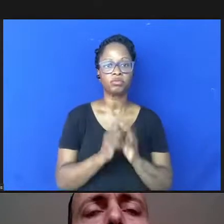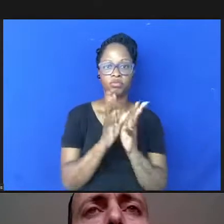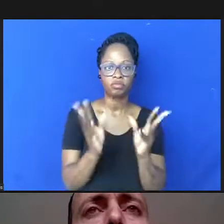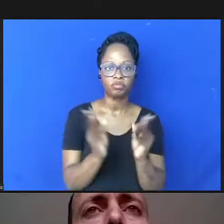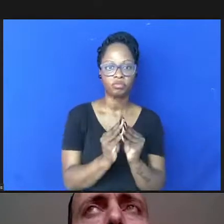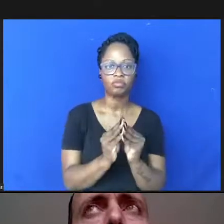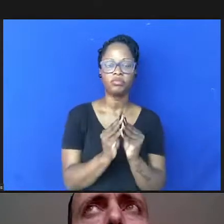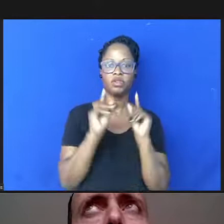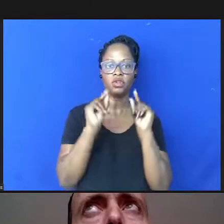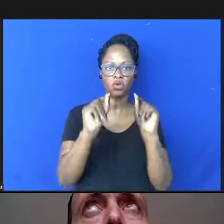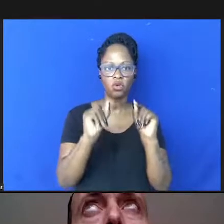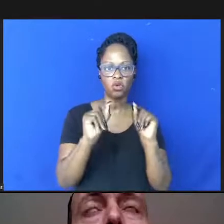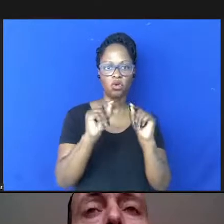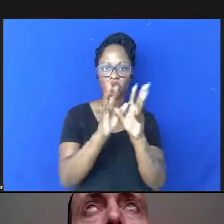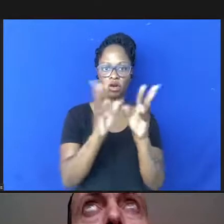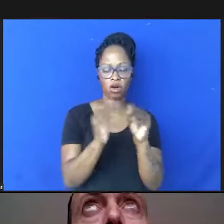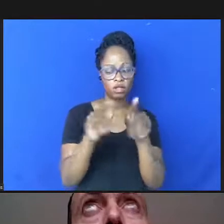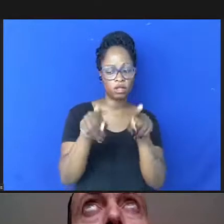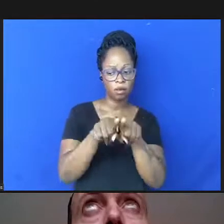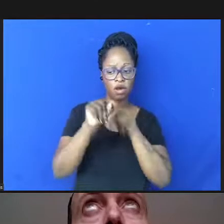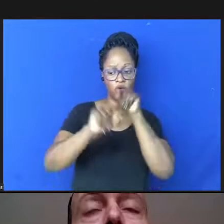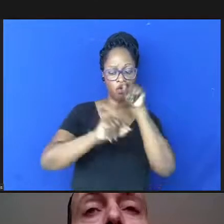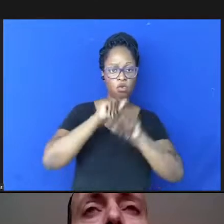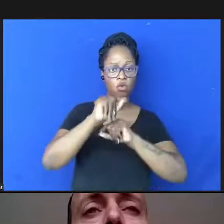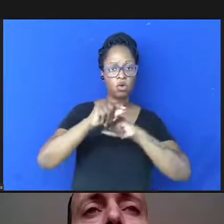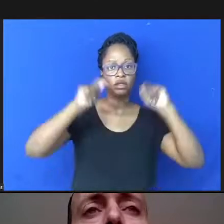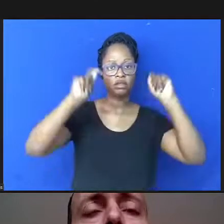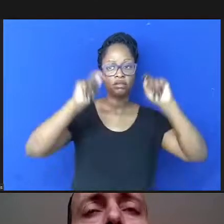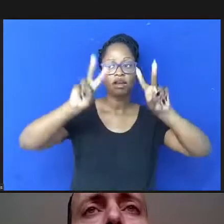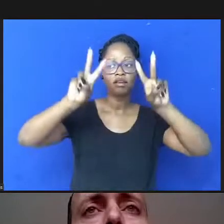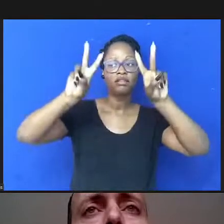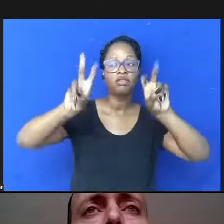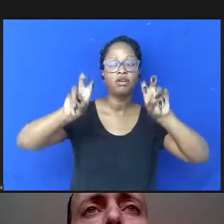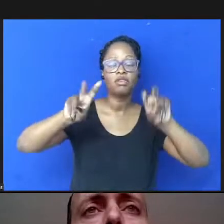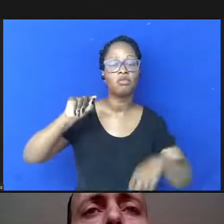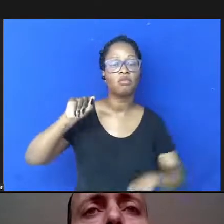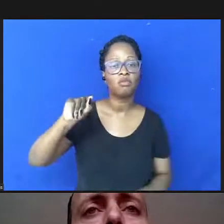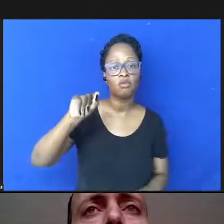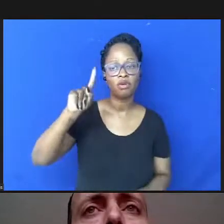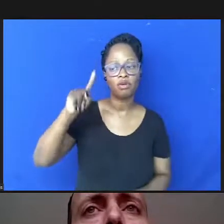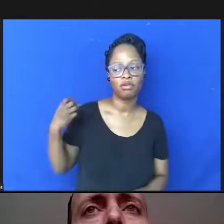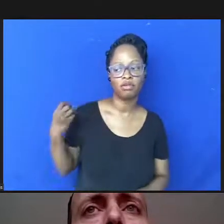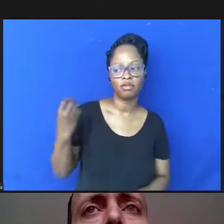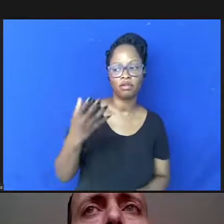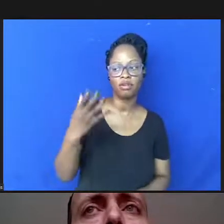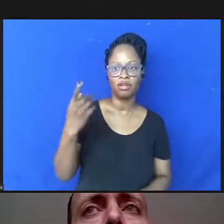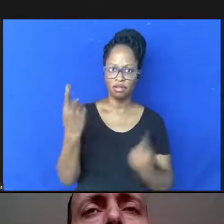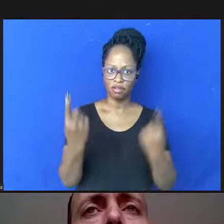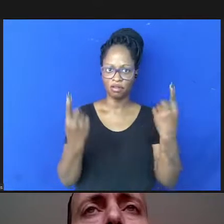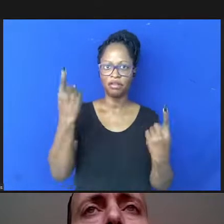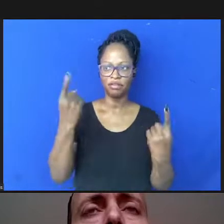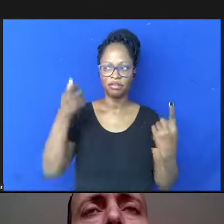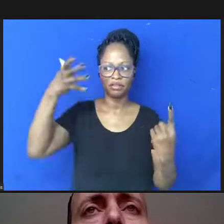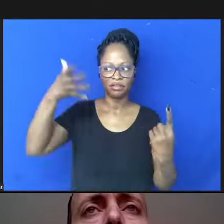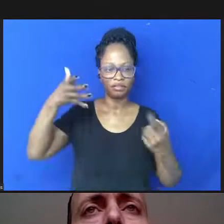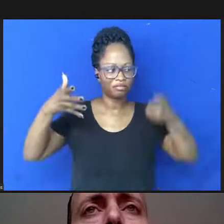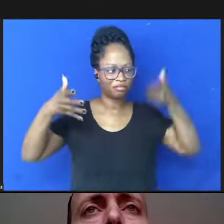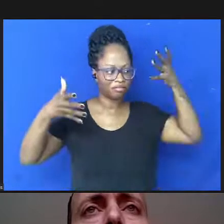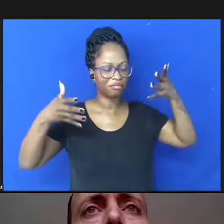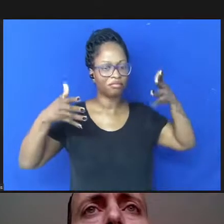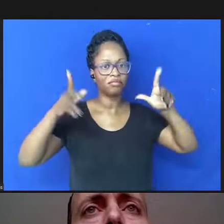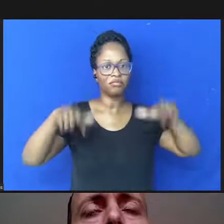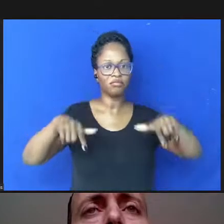uma fala também sobre o que foi mencionado pelos dois palestrantes da questão da